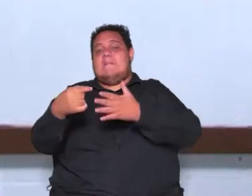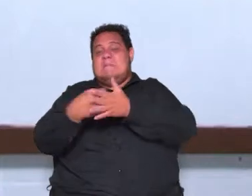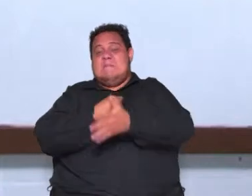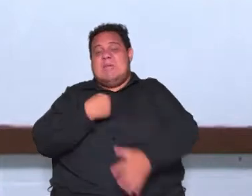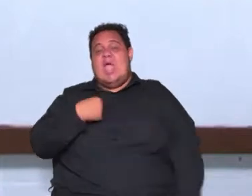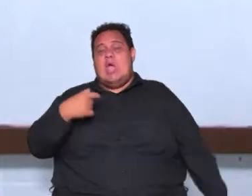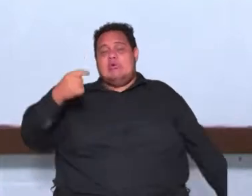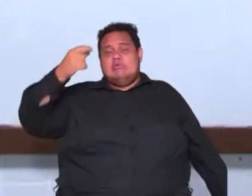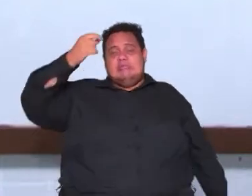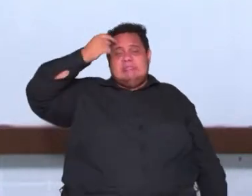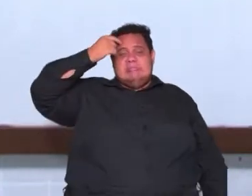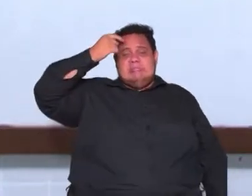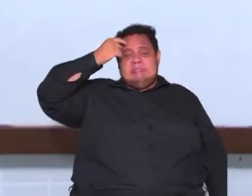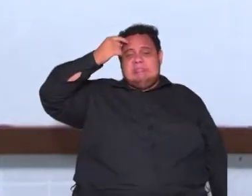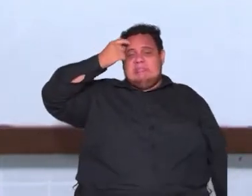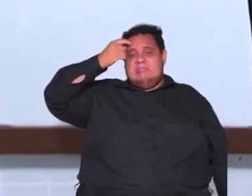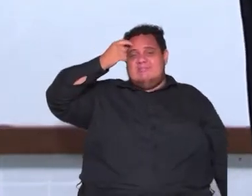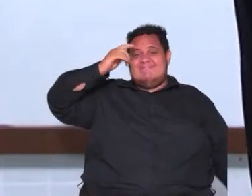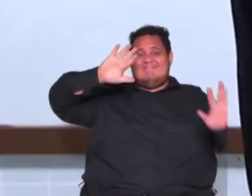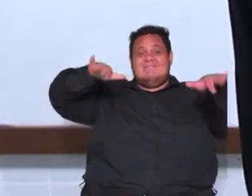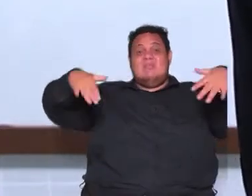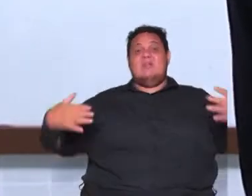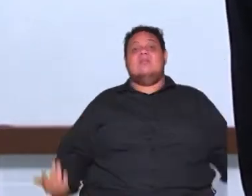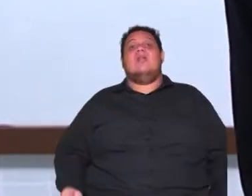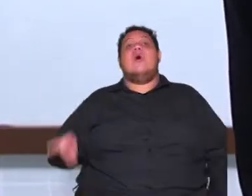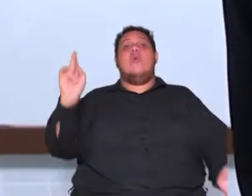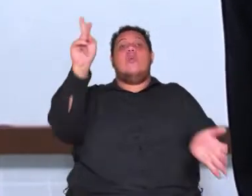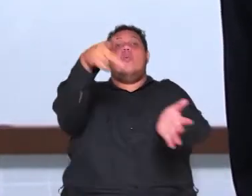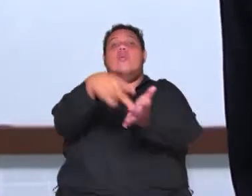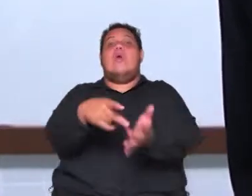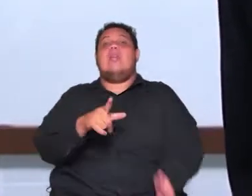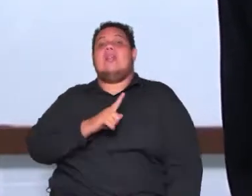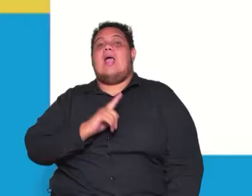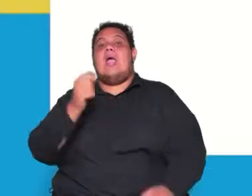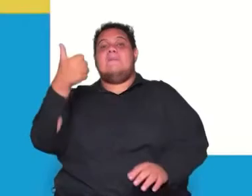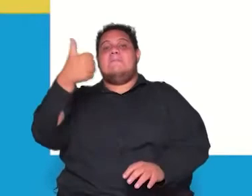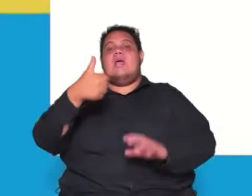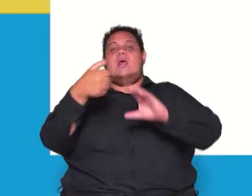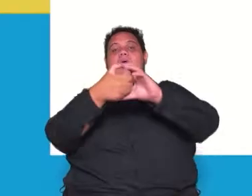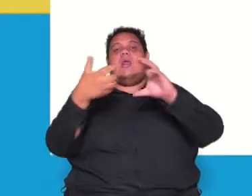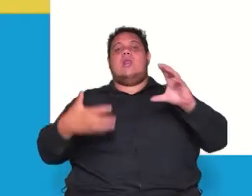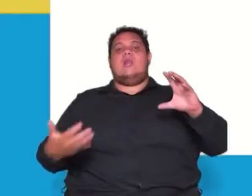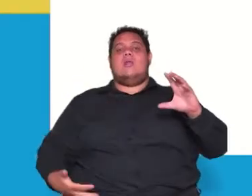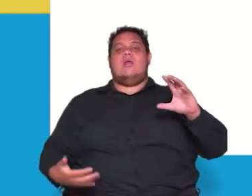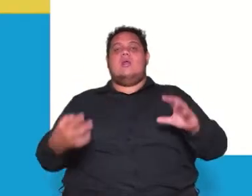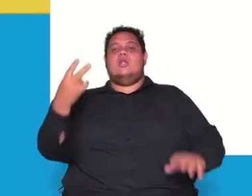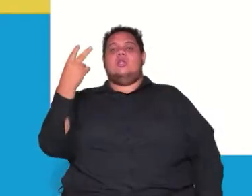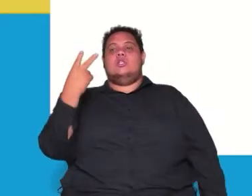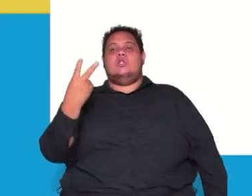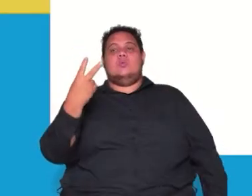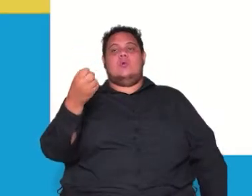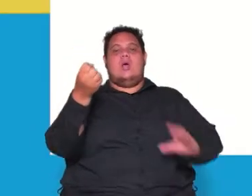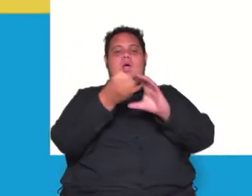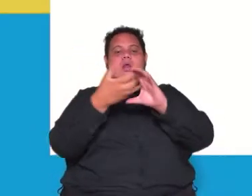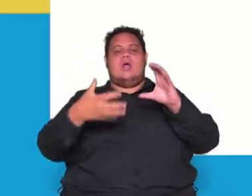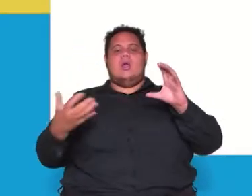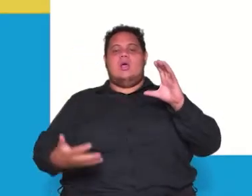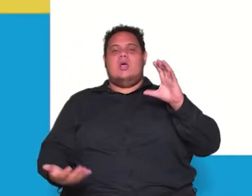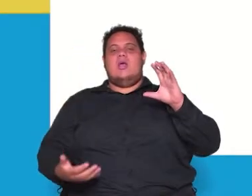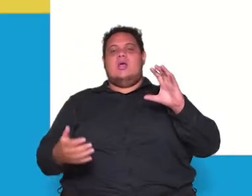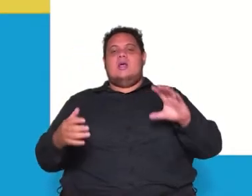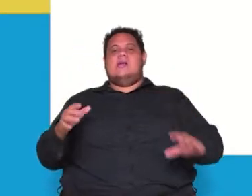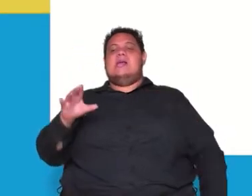ao racional ao raciocínio então racionalismo é a primeira característica a segunda característica o